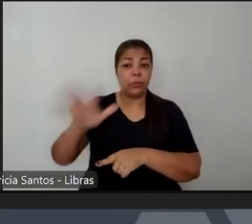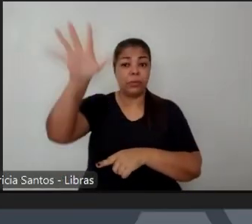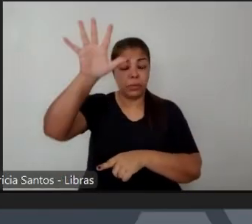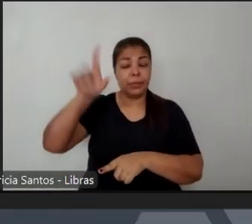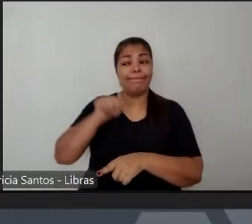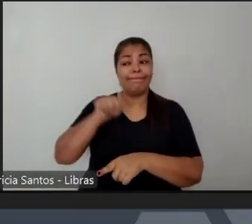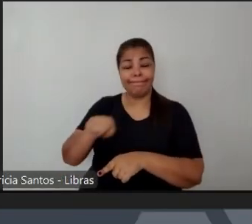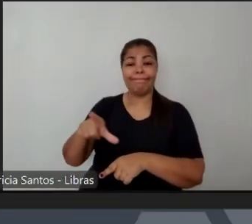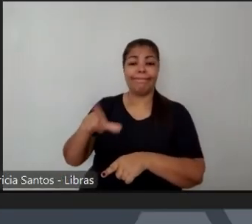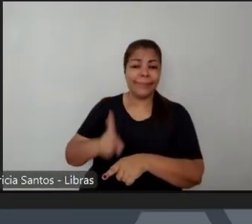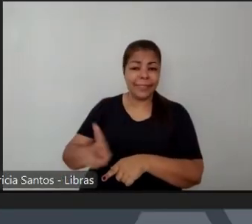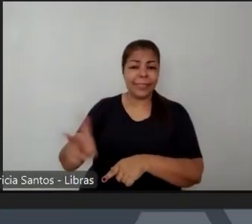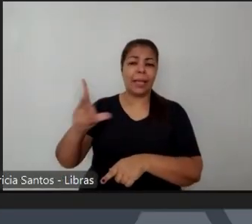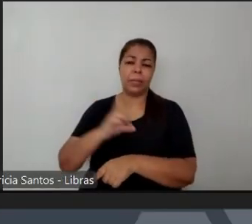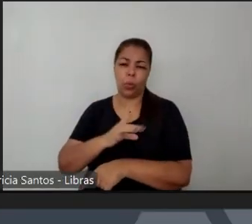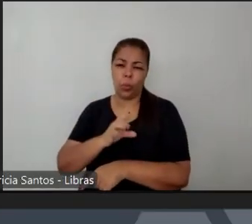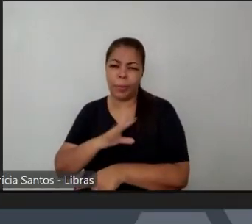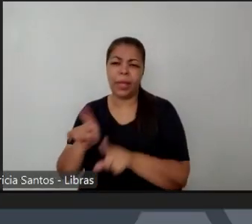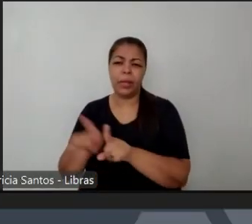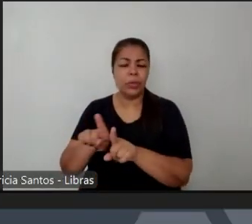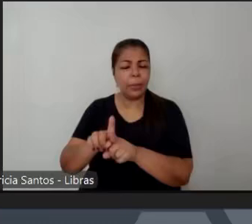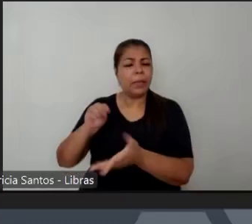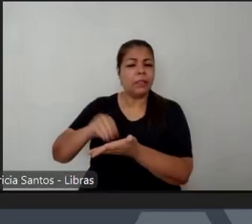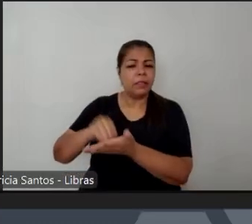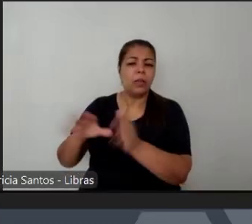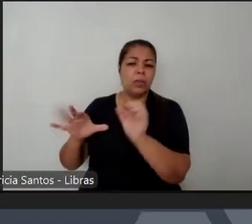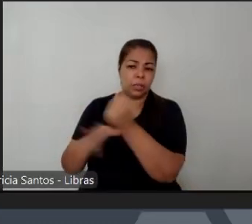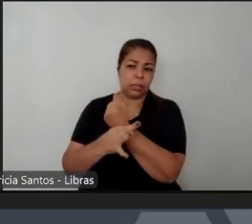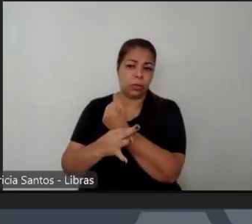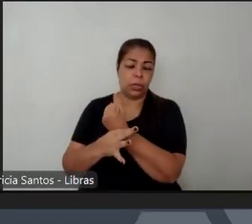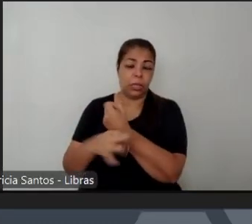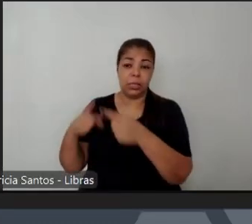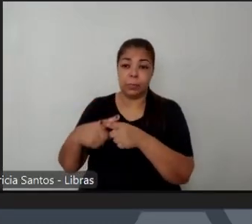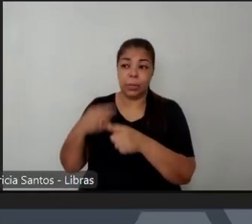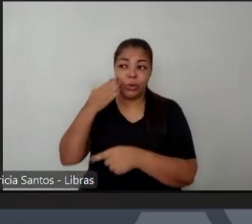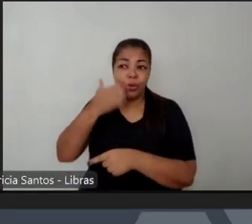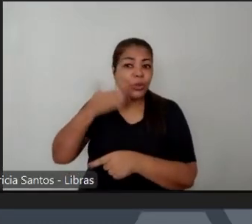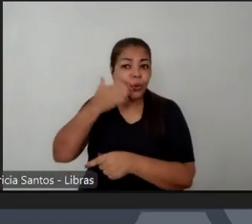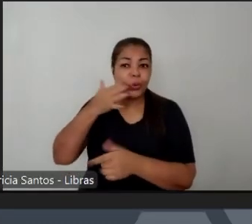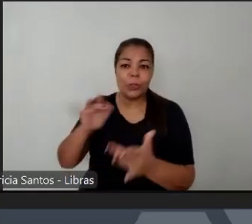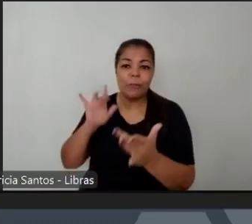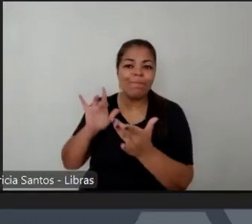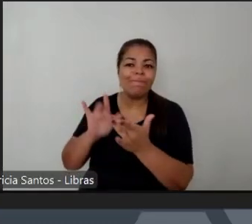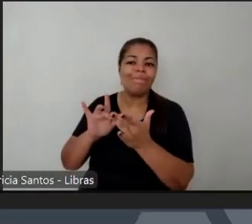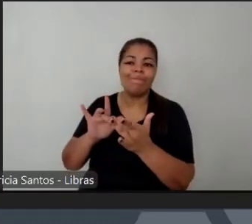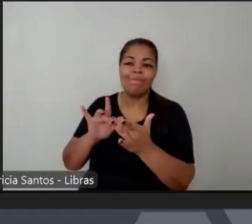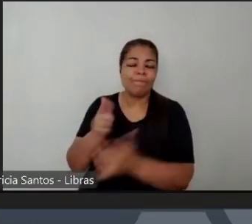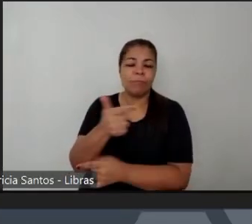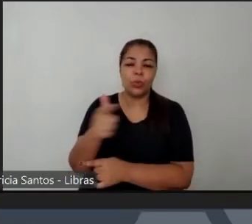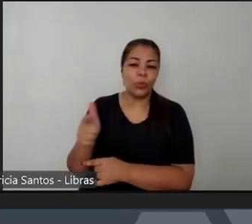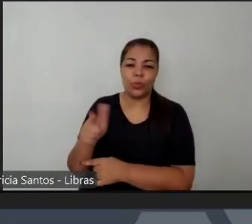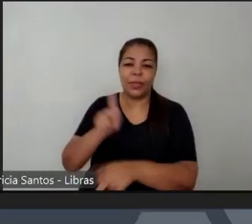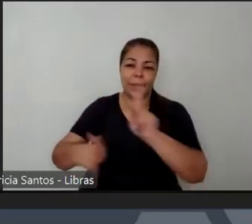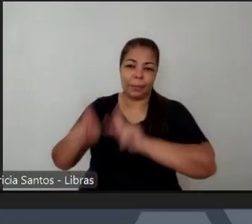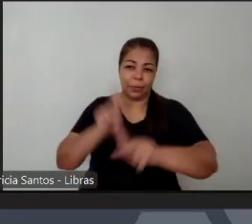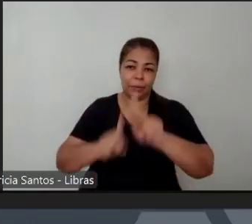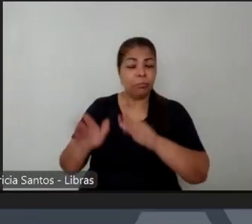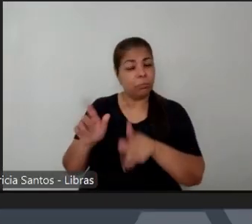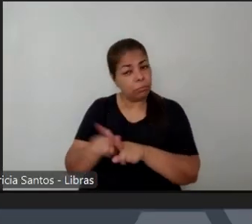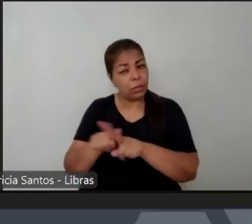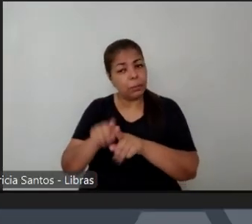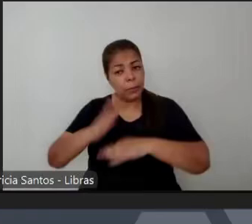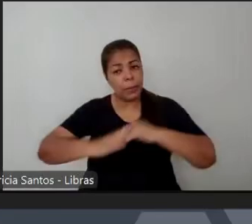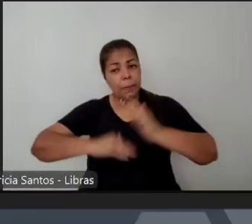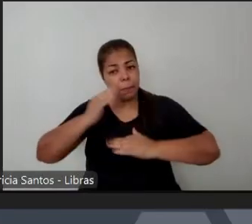sente com medo esse discurso ainda ele não tem aderência não só o discurso mas a prática mesmo uma ação